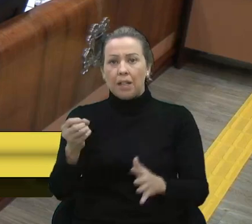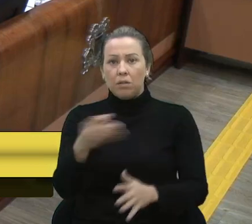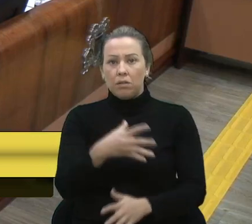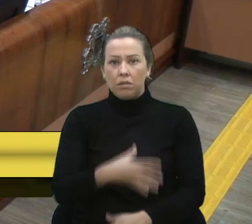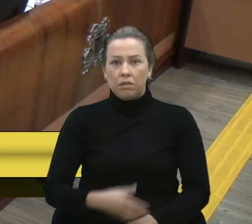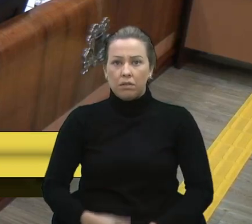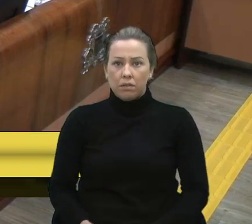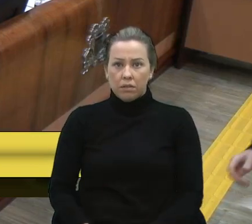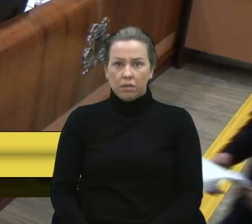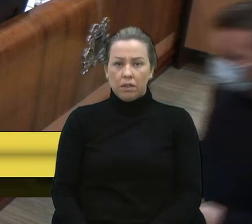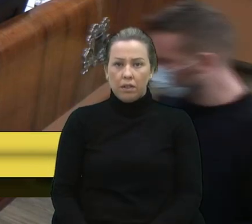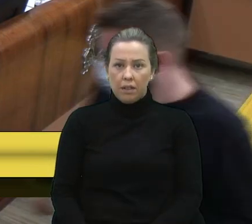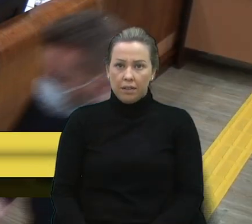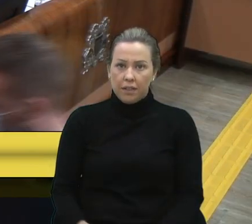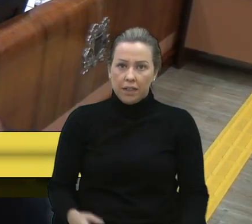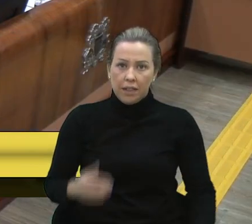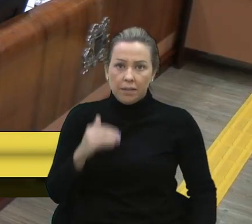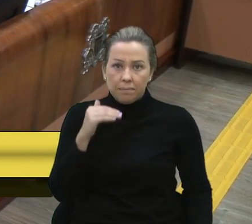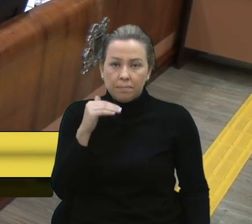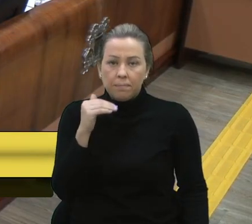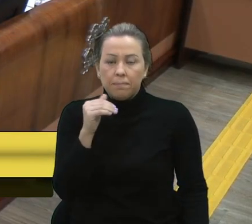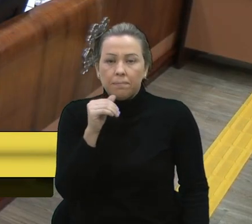A palavra é o vereador Marcon, da tribuna.